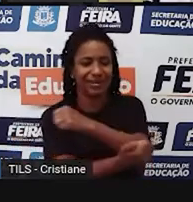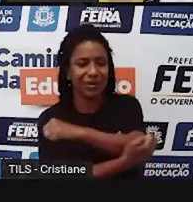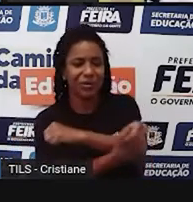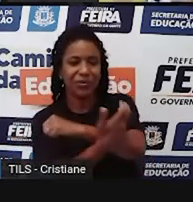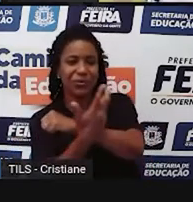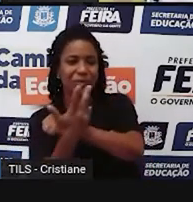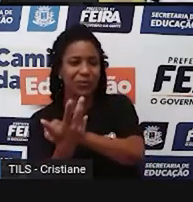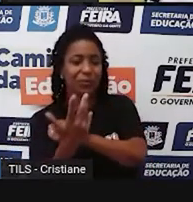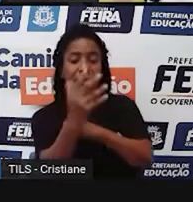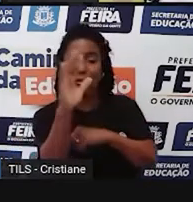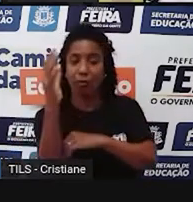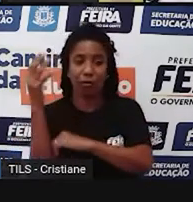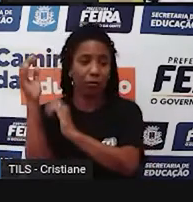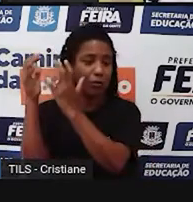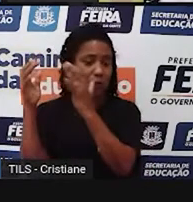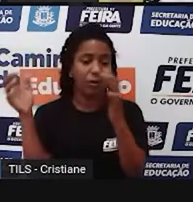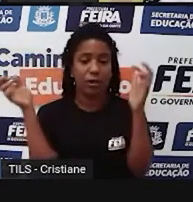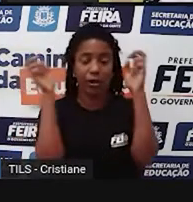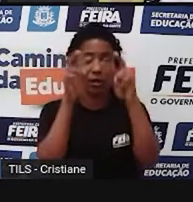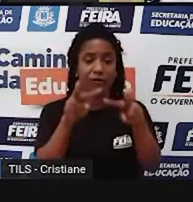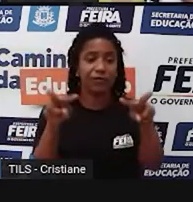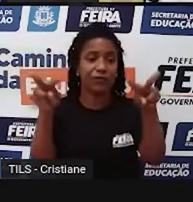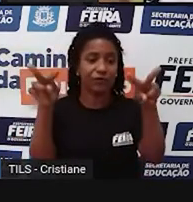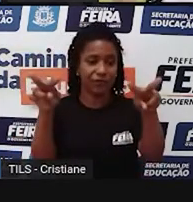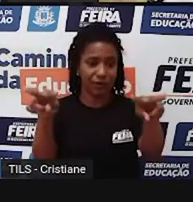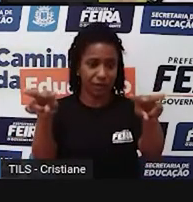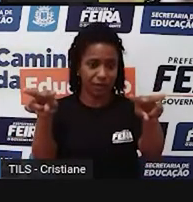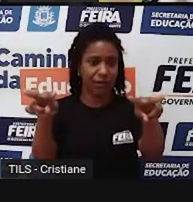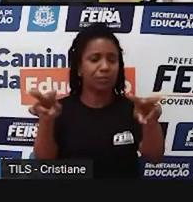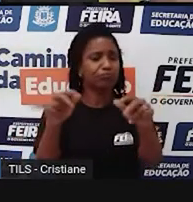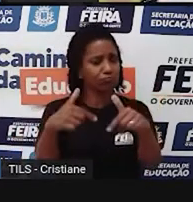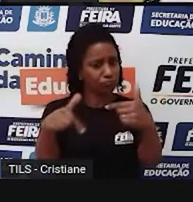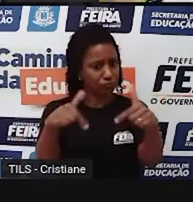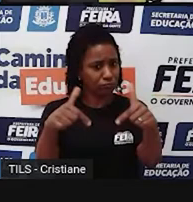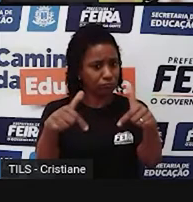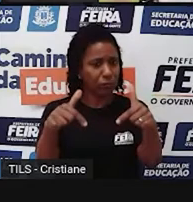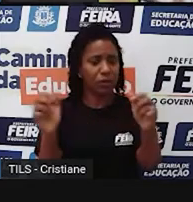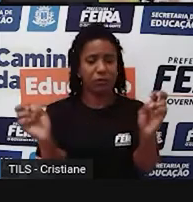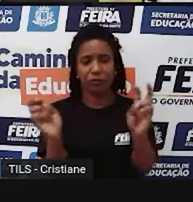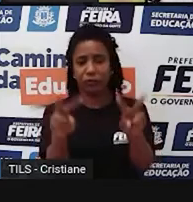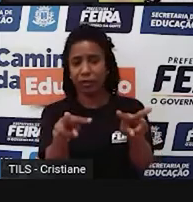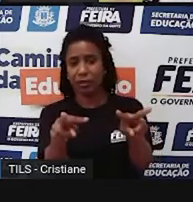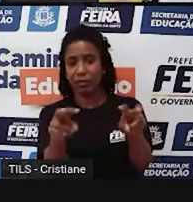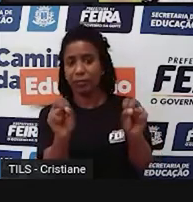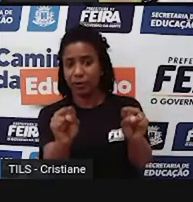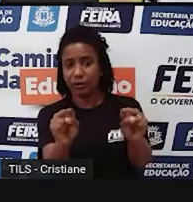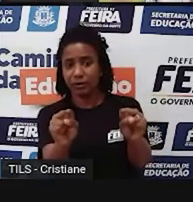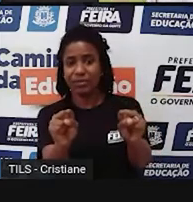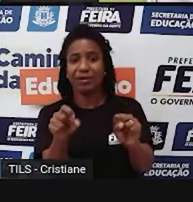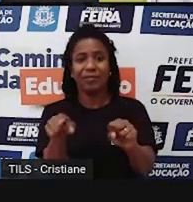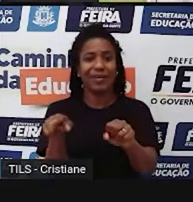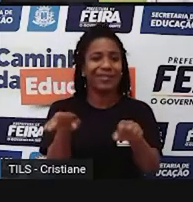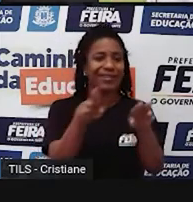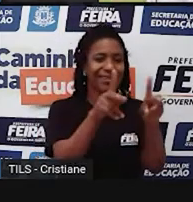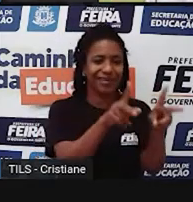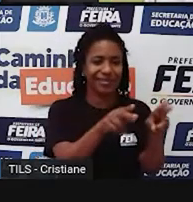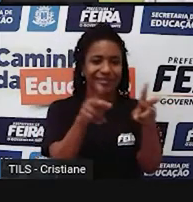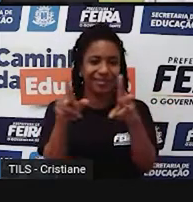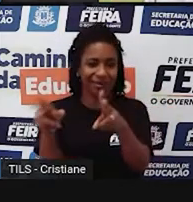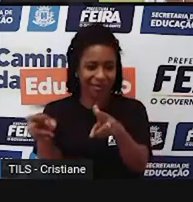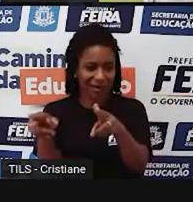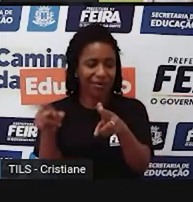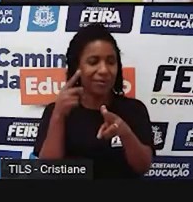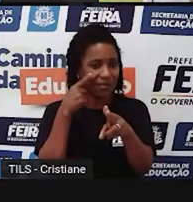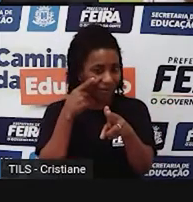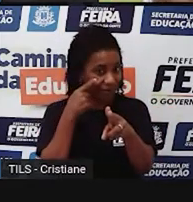a gente tem, vocês estão percebendo que uma é a atividade a mesma, né? Voltada à parte da agricultura. Mais uma,